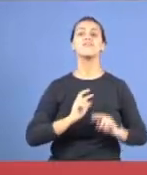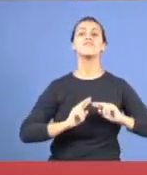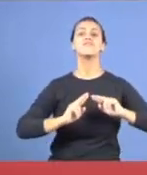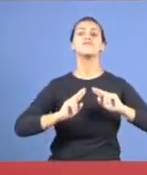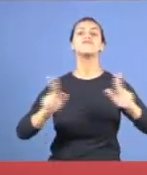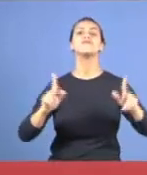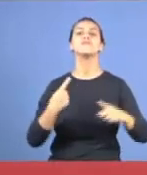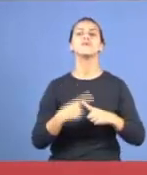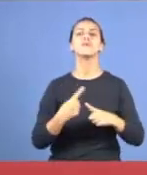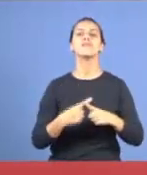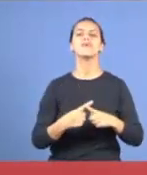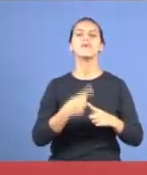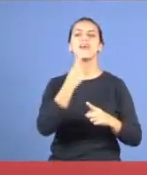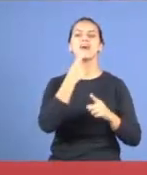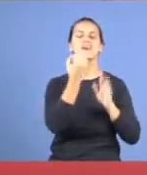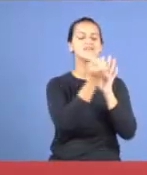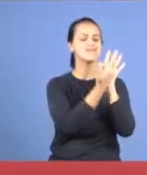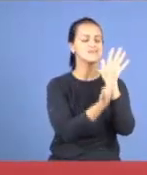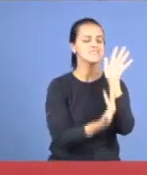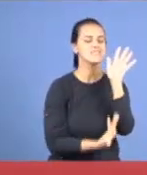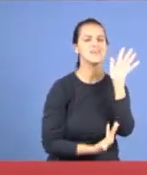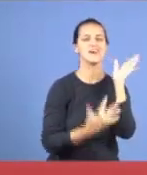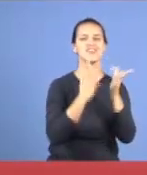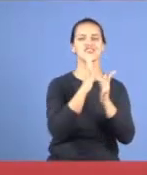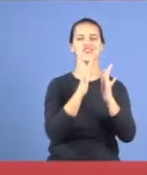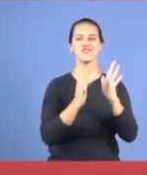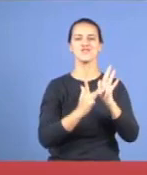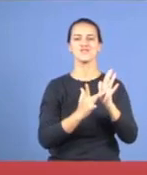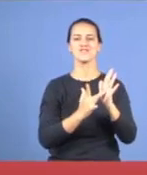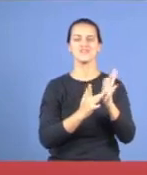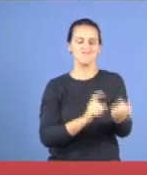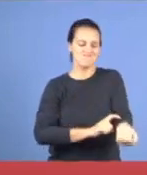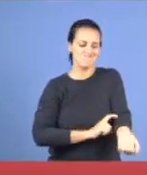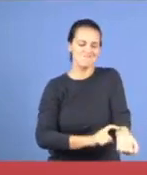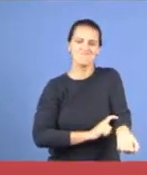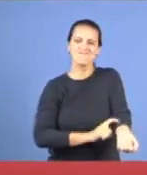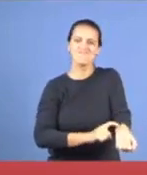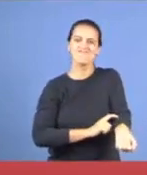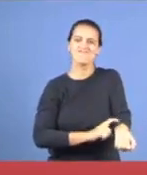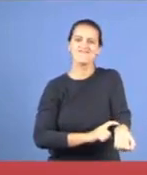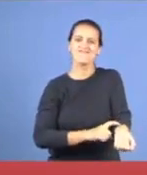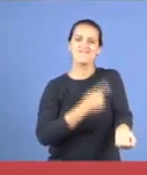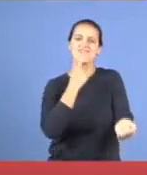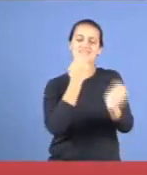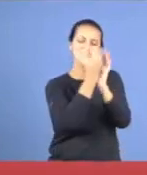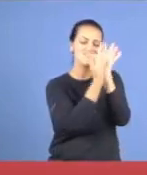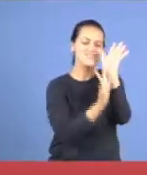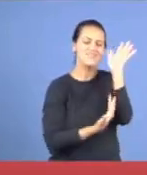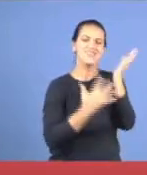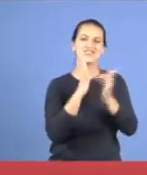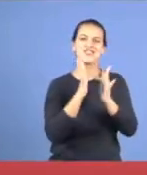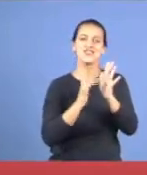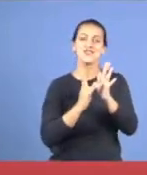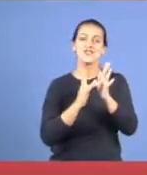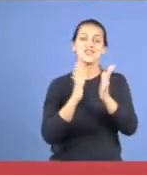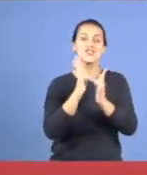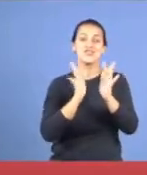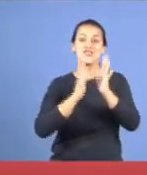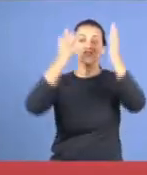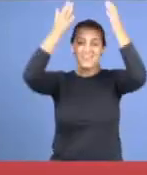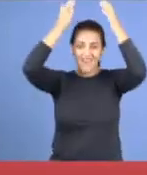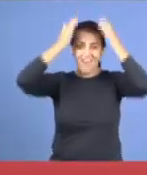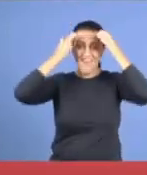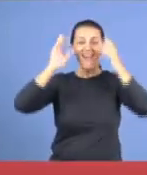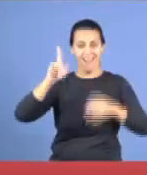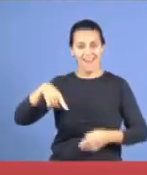linhagem, no sangue de Jesus, Aleluia, nós somos da realeza, nós fazemos parte da realeza, não é